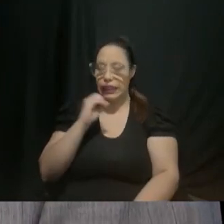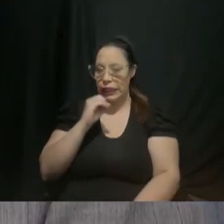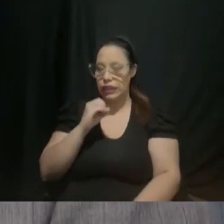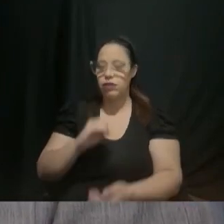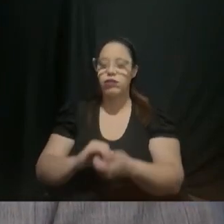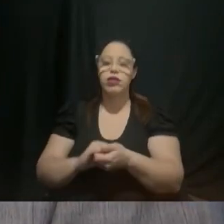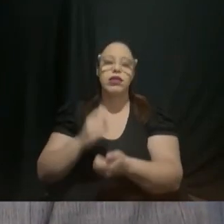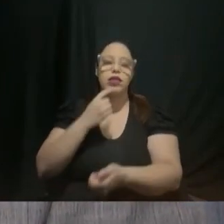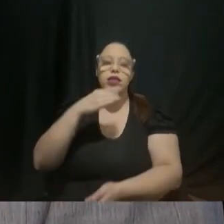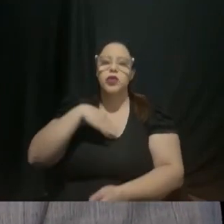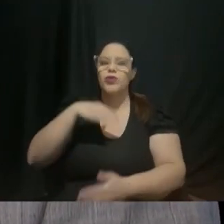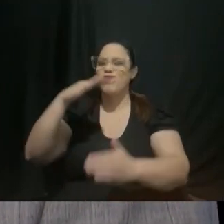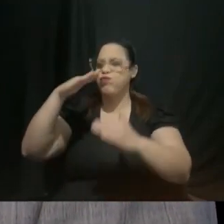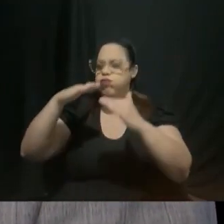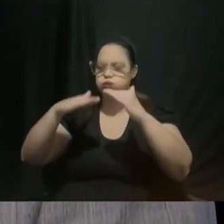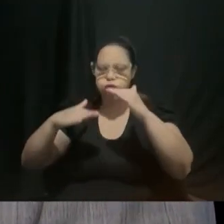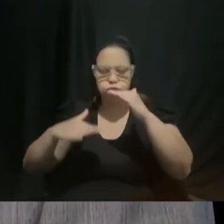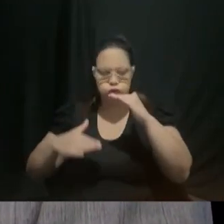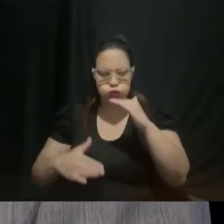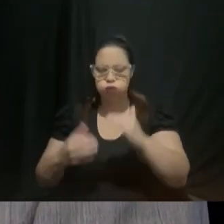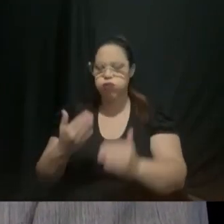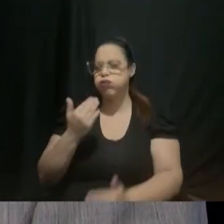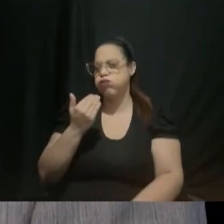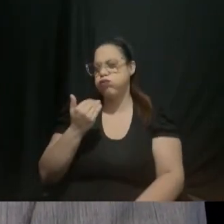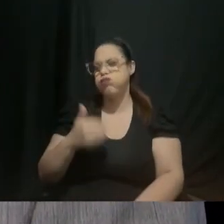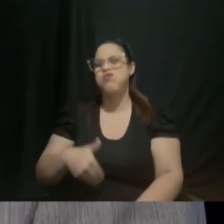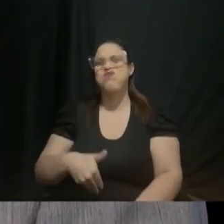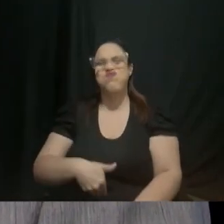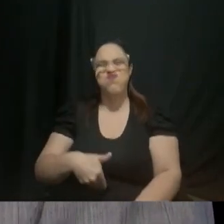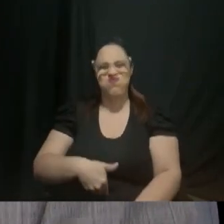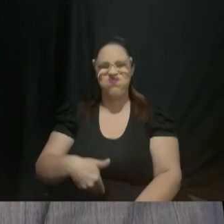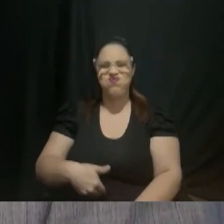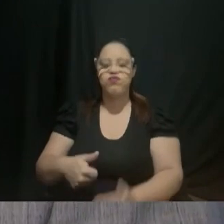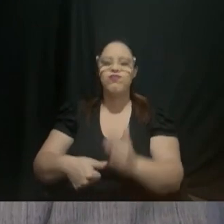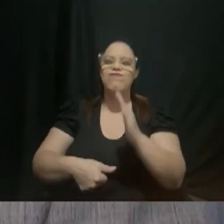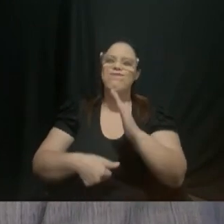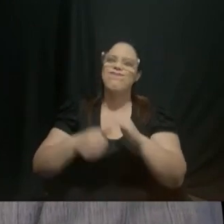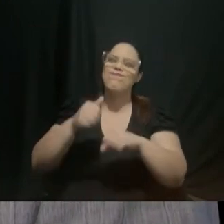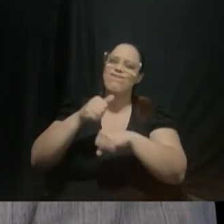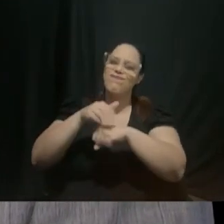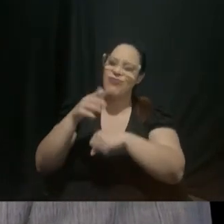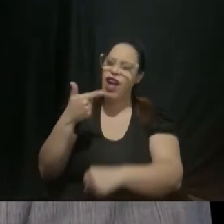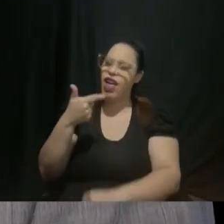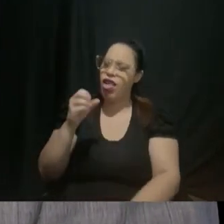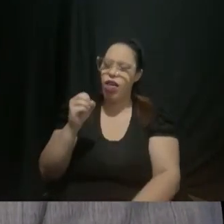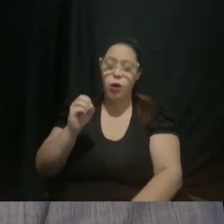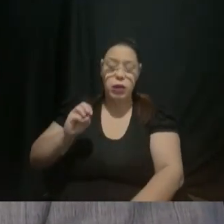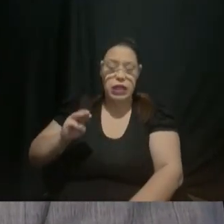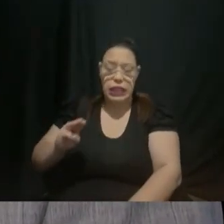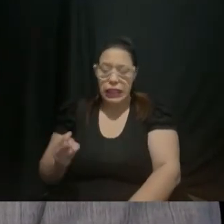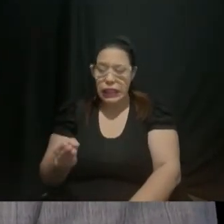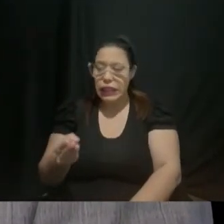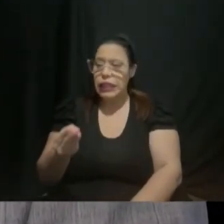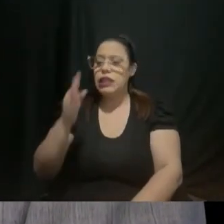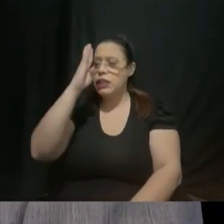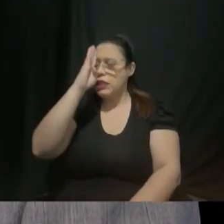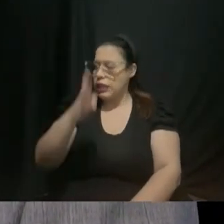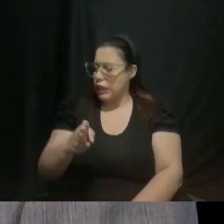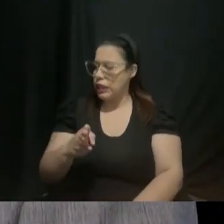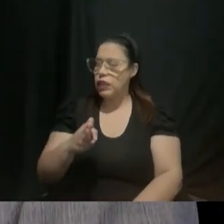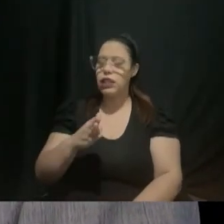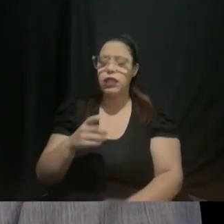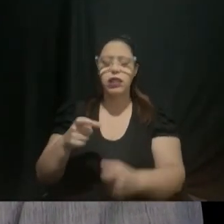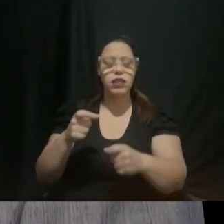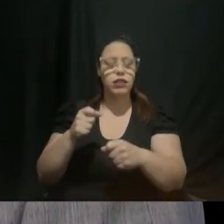mas ainda temos mais de 20 milhões de pessoas principalmente um número muito grande de crianças